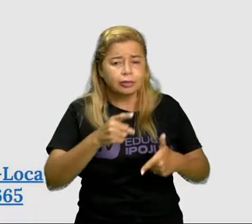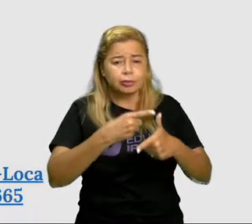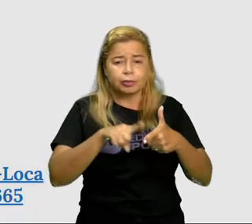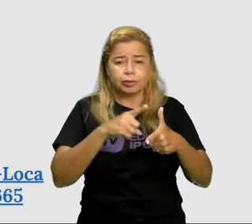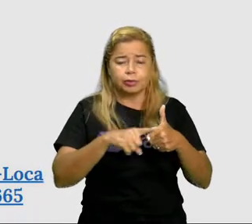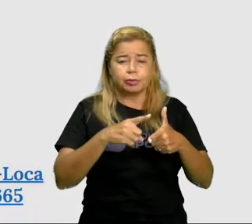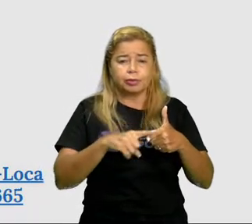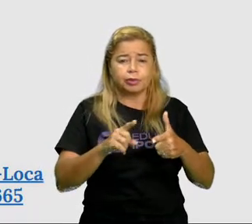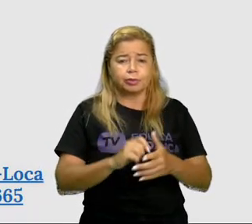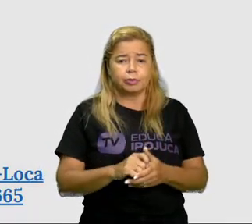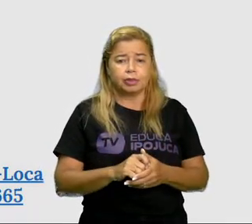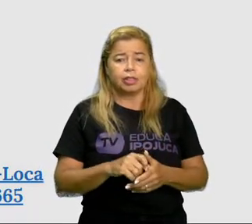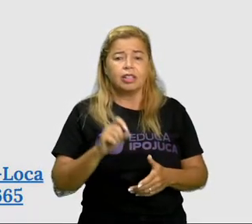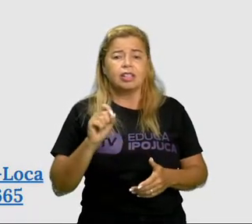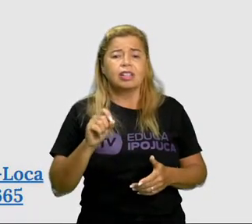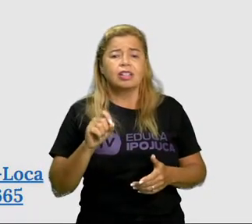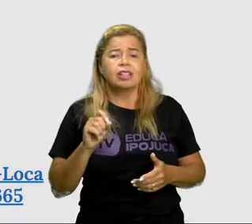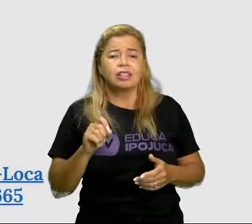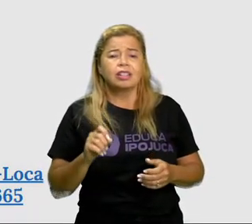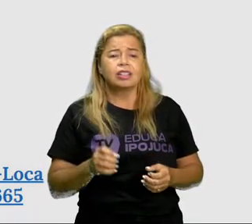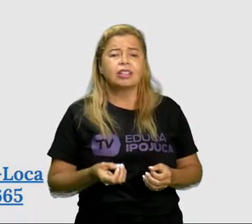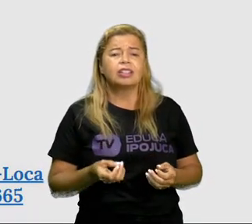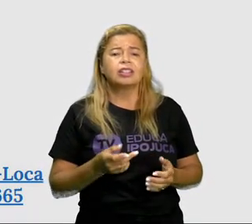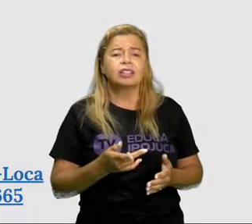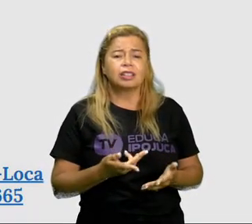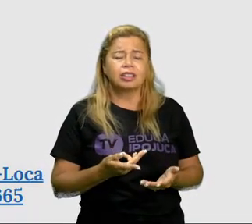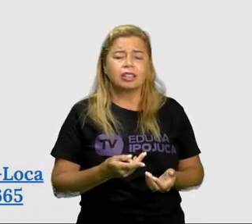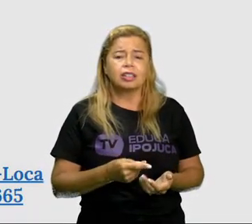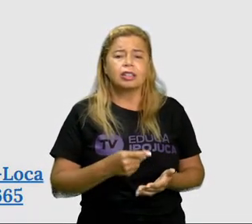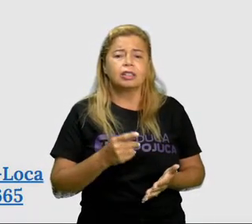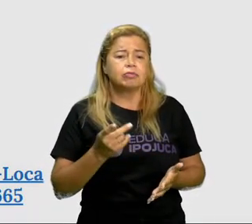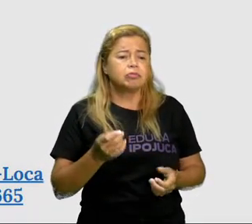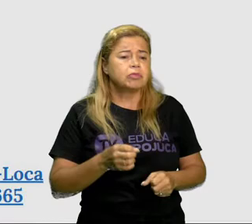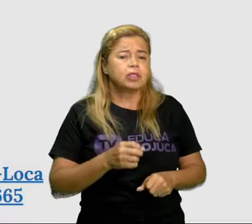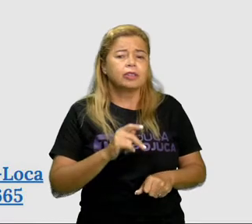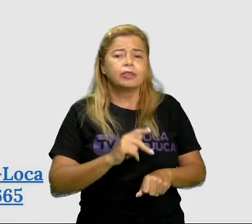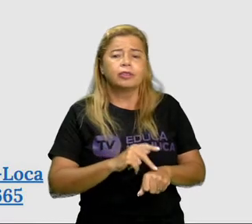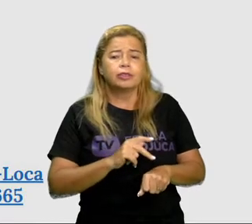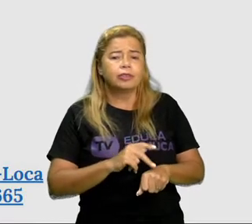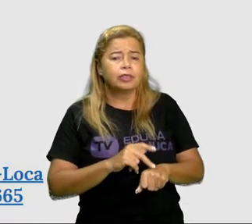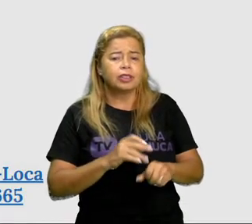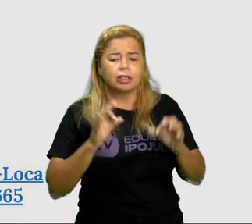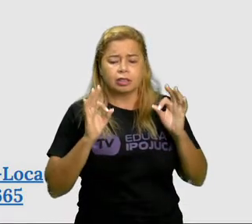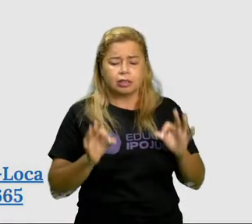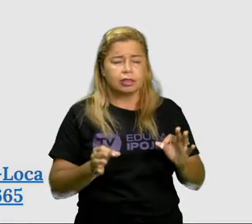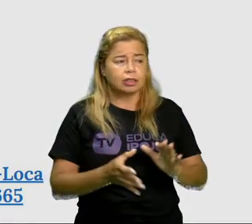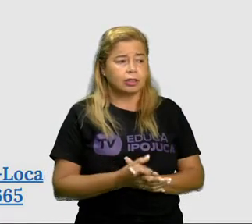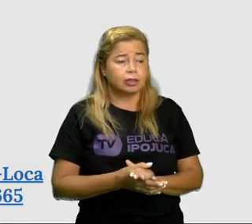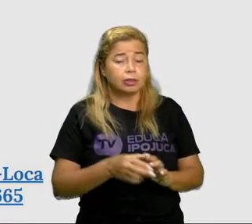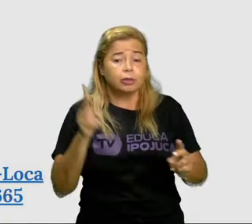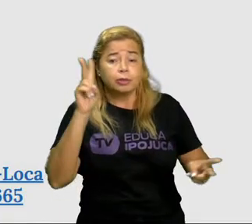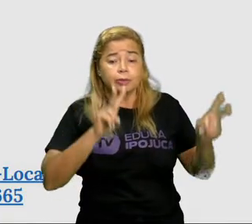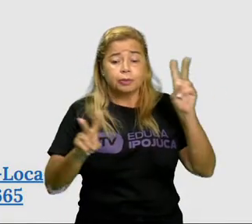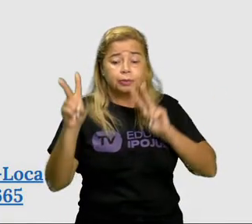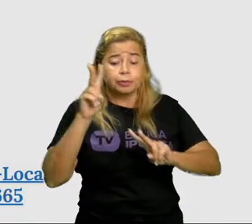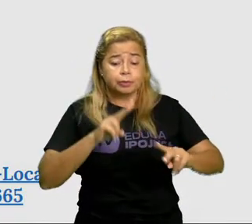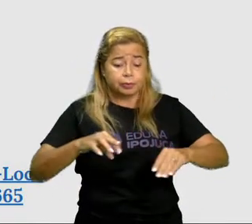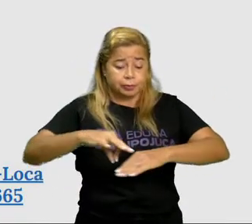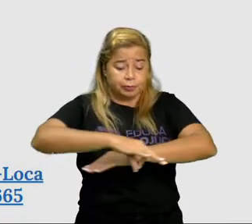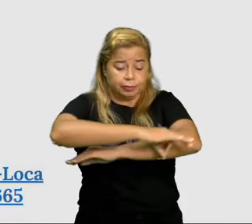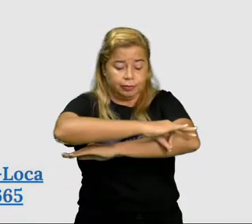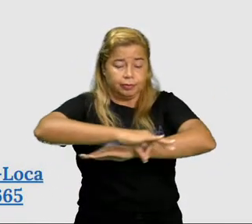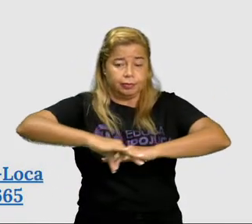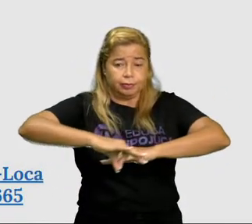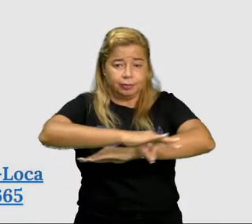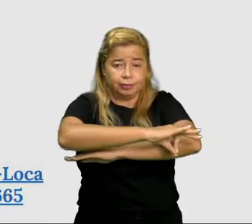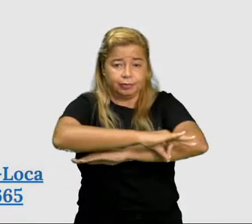Quem está certo? E aí temos o problema. Primeiro, observe a reta numérica e leia o diálogo